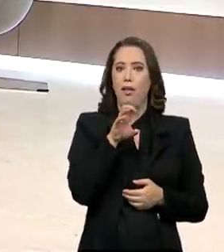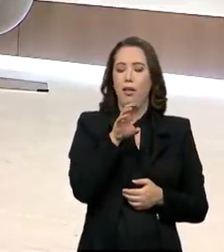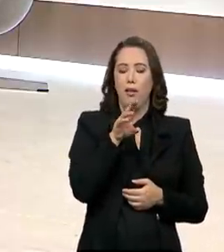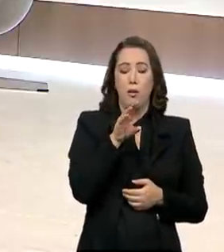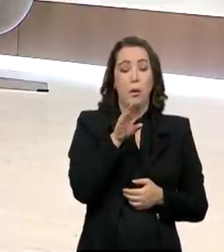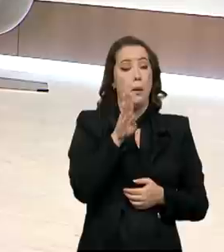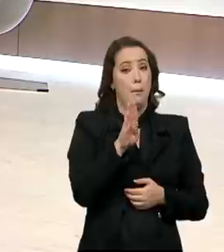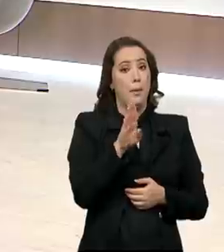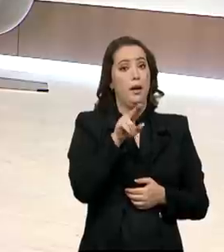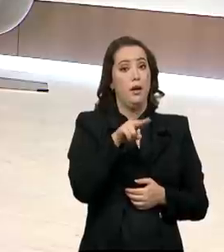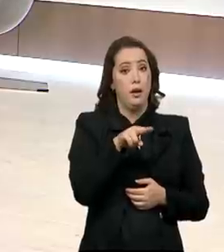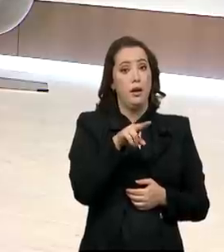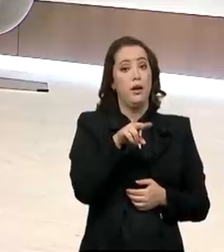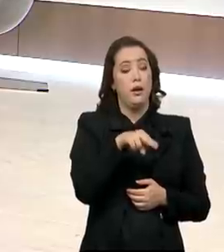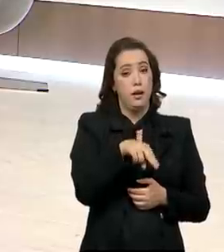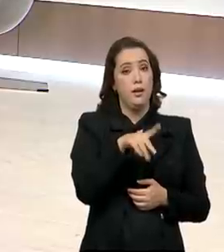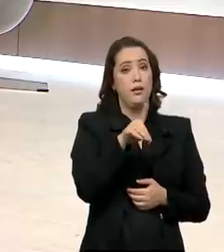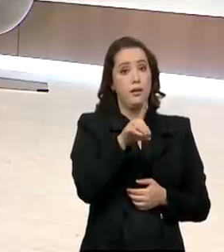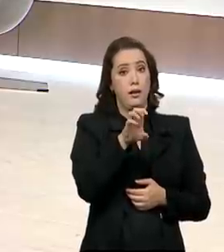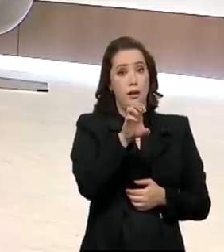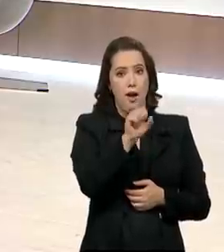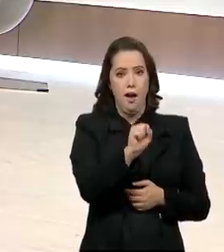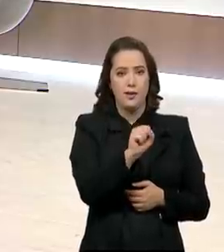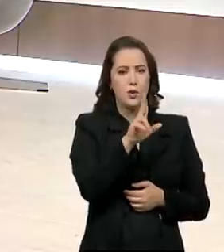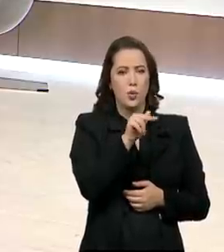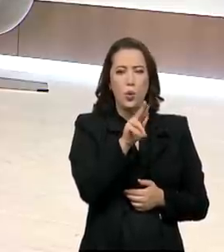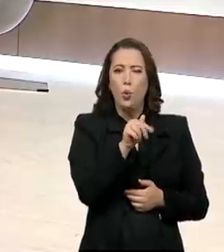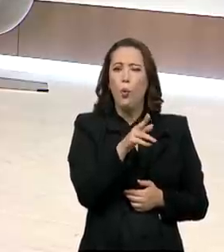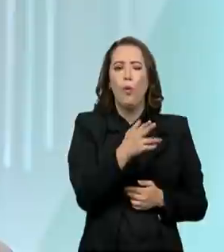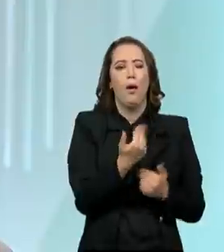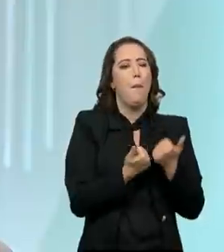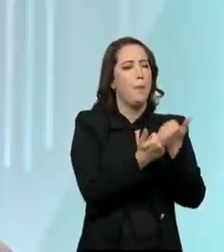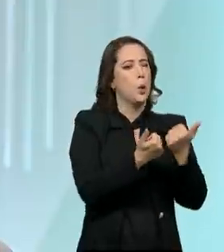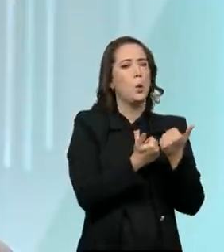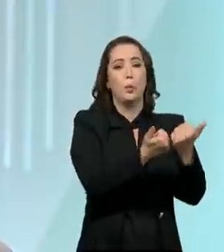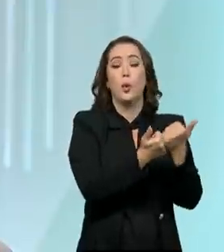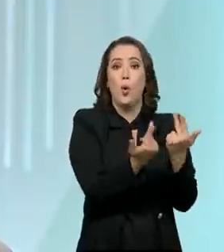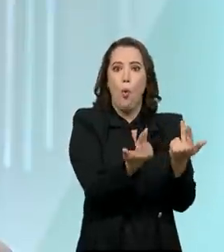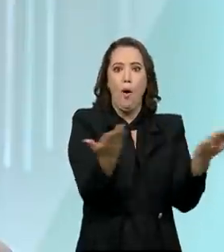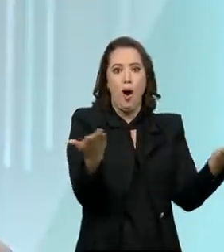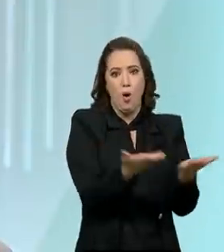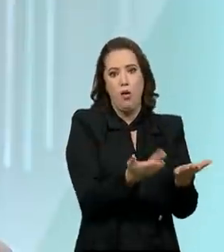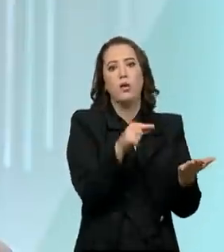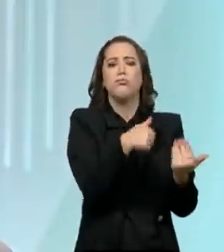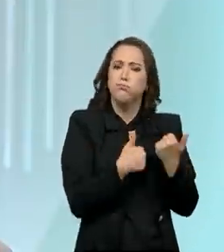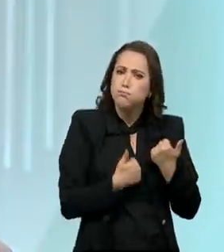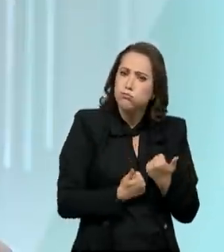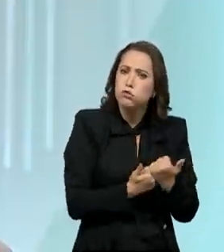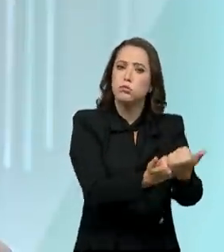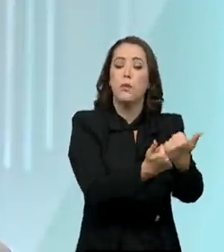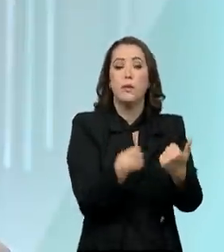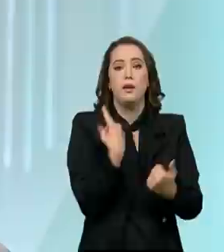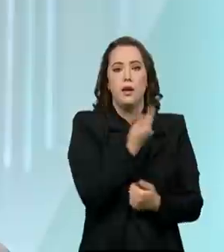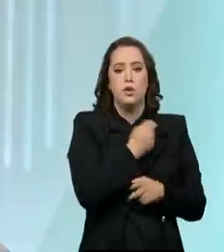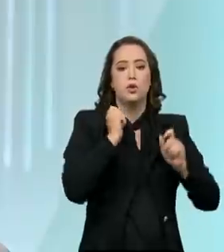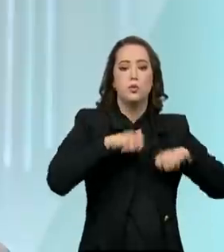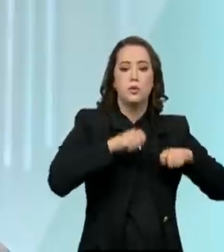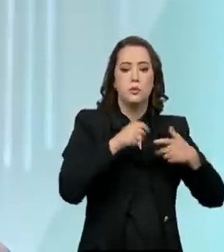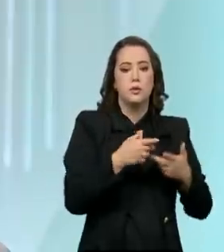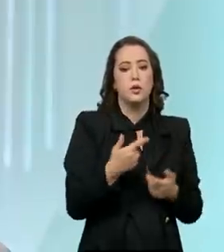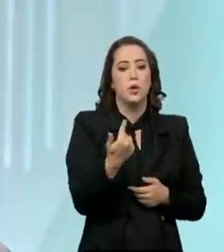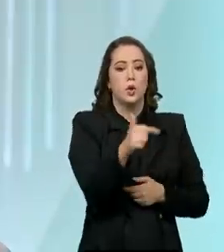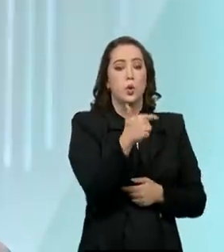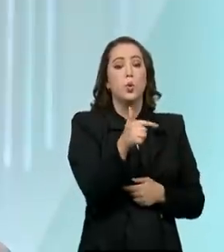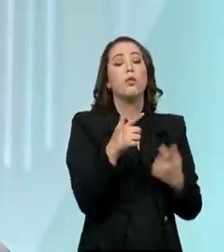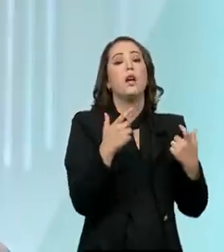micro, pequeno e médio empresário como está fazendo ao longo dessa gestão. E a gente faz isso de forma indireta. O BNDES não tem